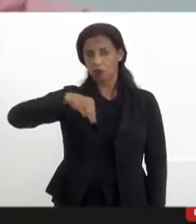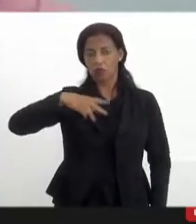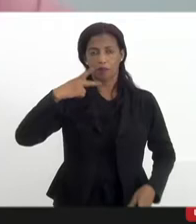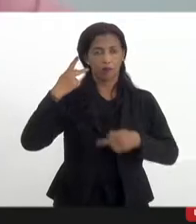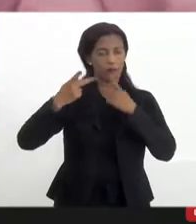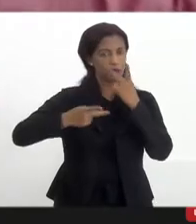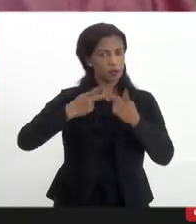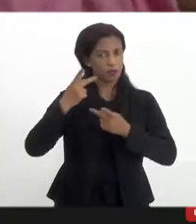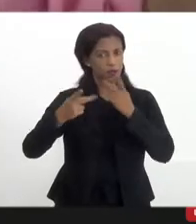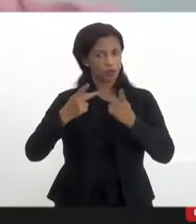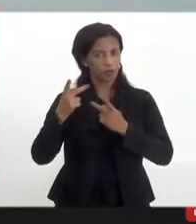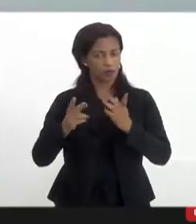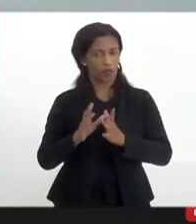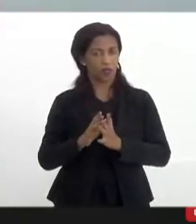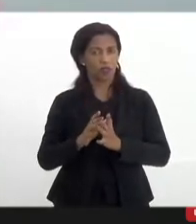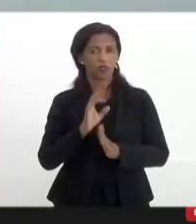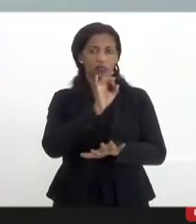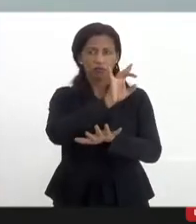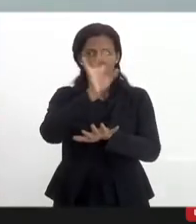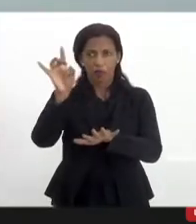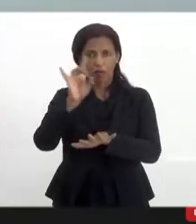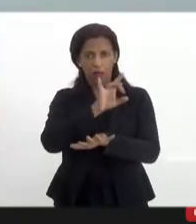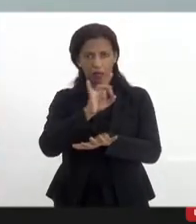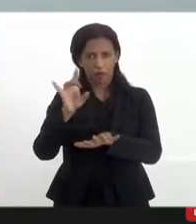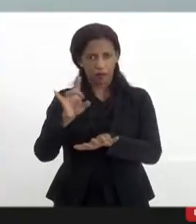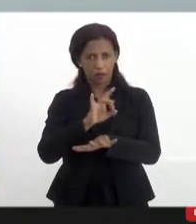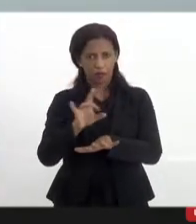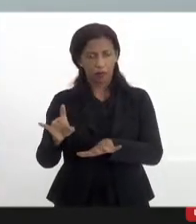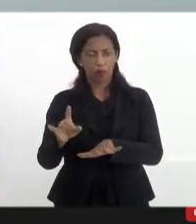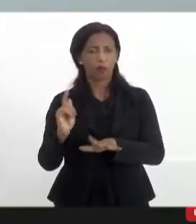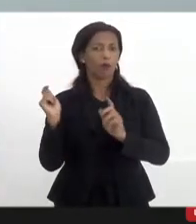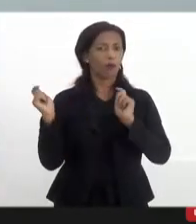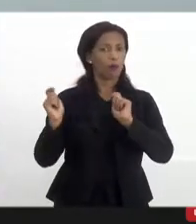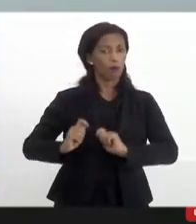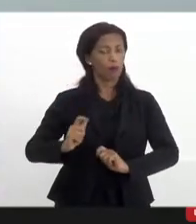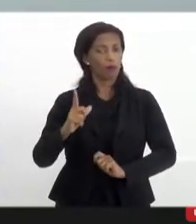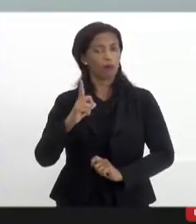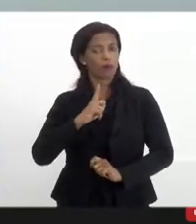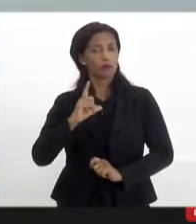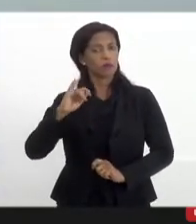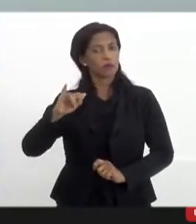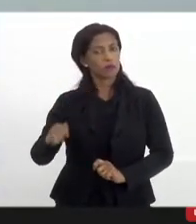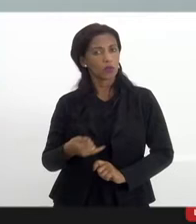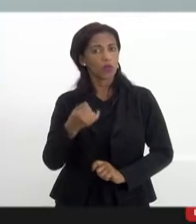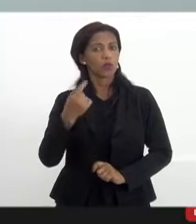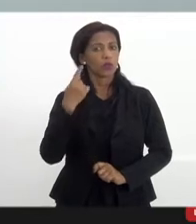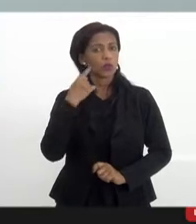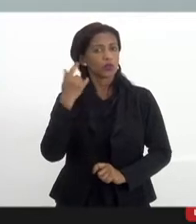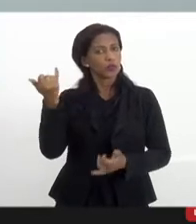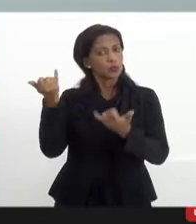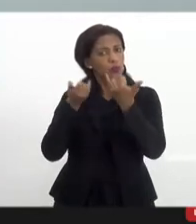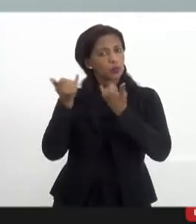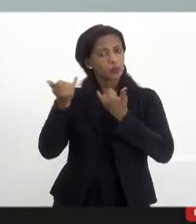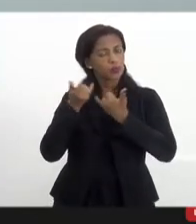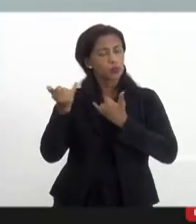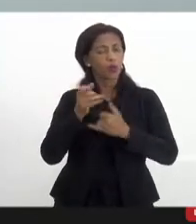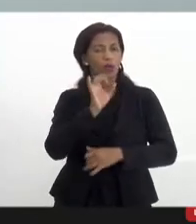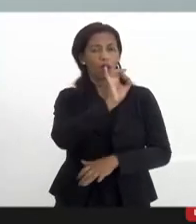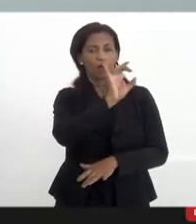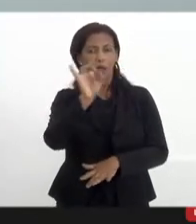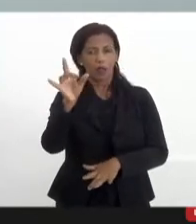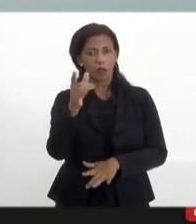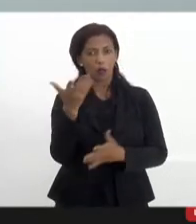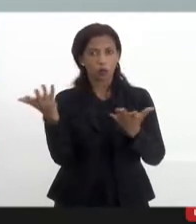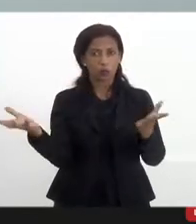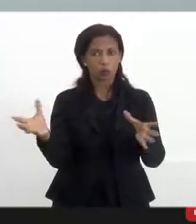das entidades inscritas, para que a gente possa ter a possibilidade de ouvir o máximo possível das representações que estão